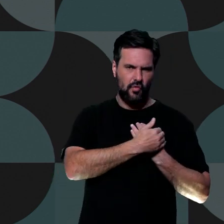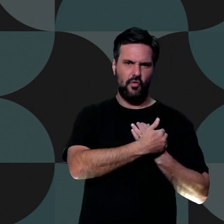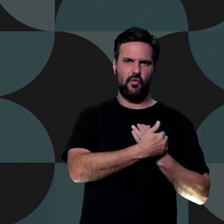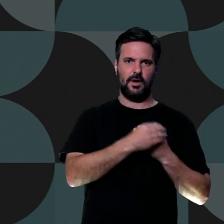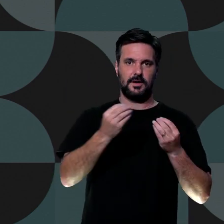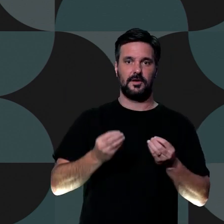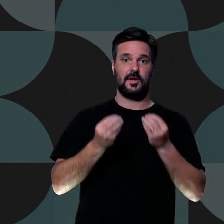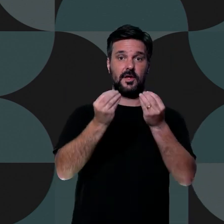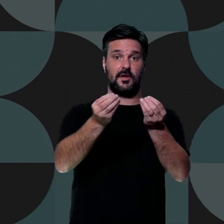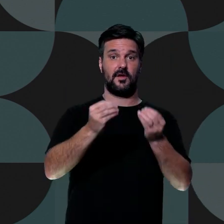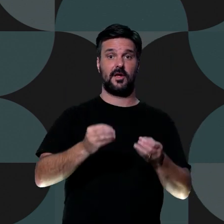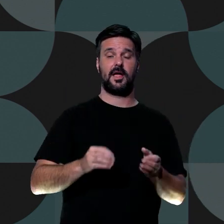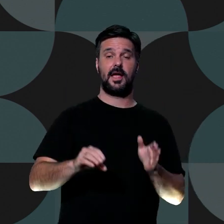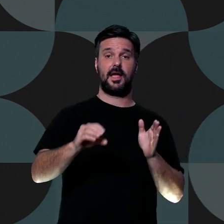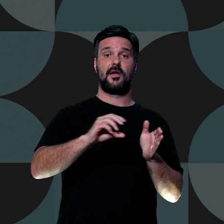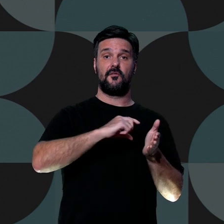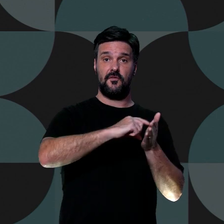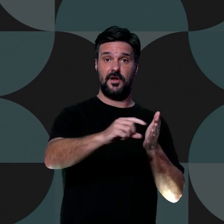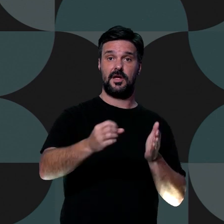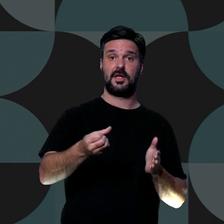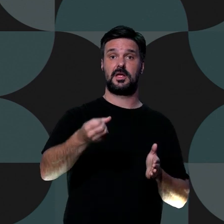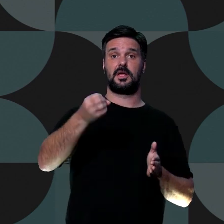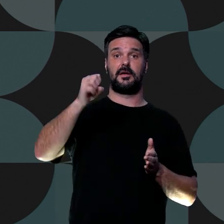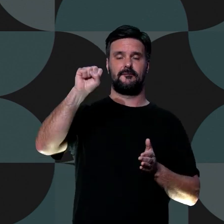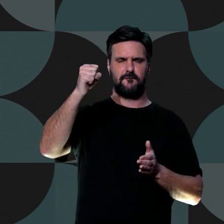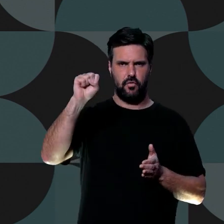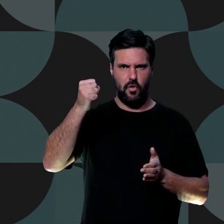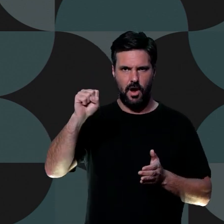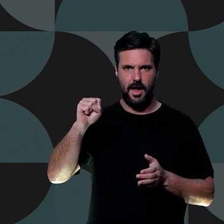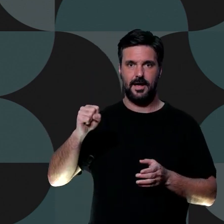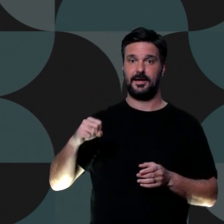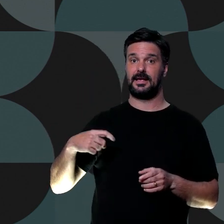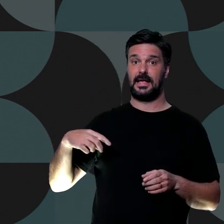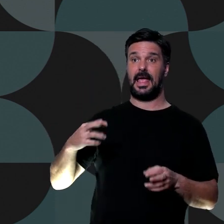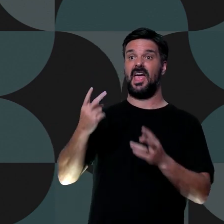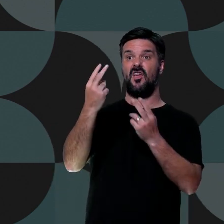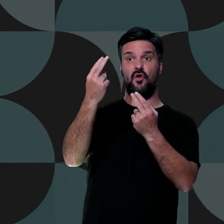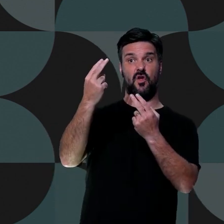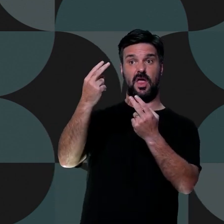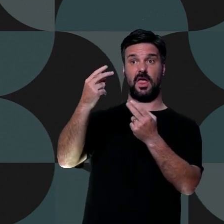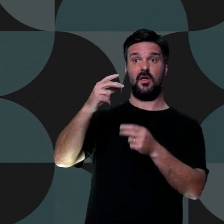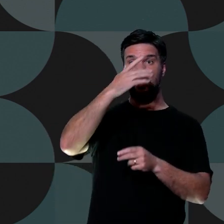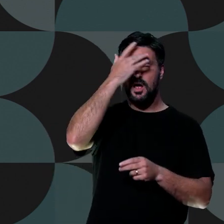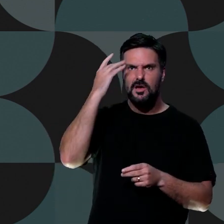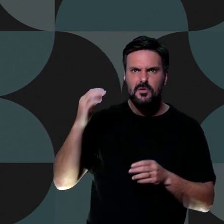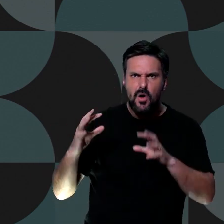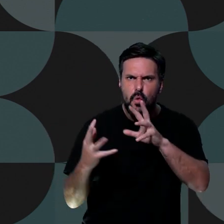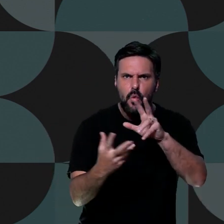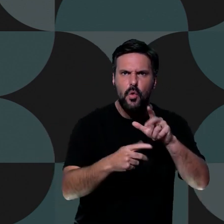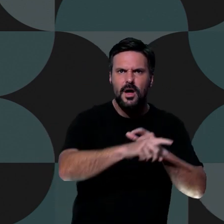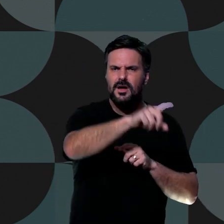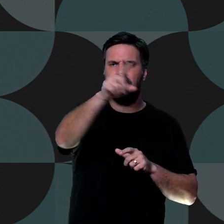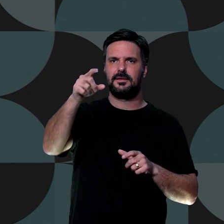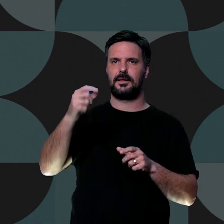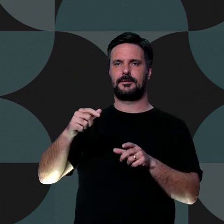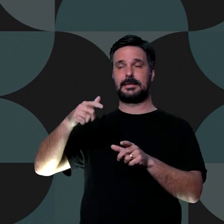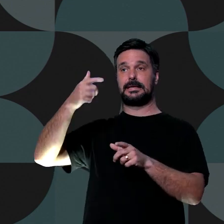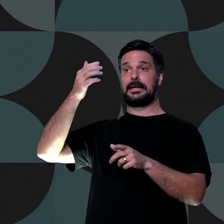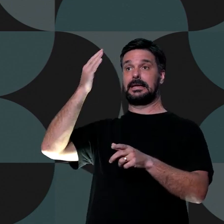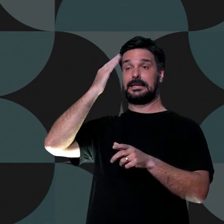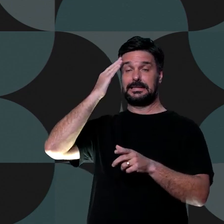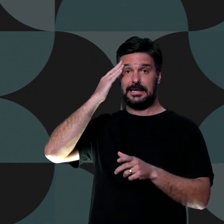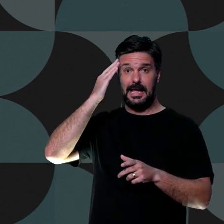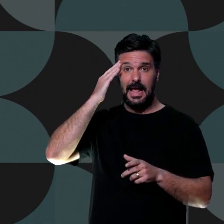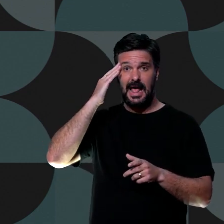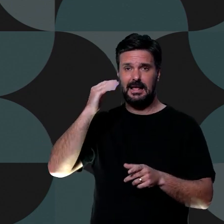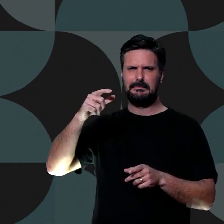No versículo 8, também, do capítulo 6. Não sejam iguais a eles, porque o seu pai sabe do que vocês precisam, antes mesmo de